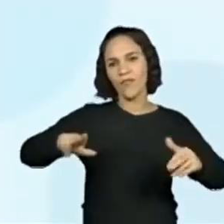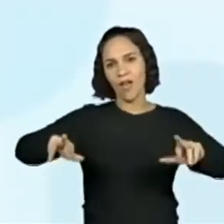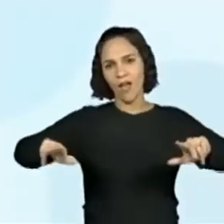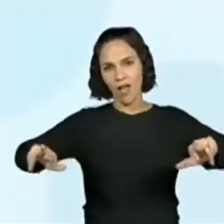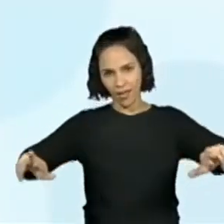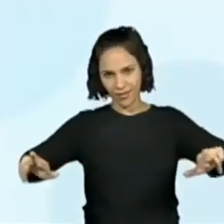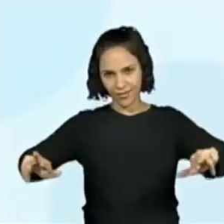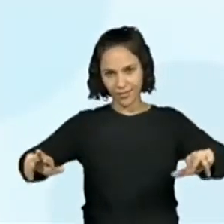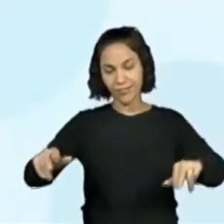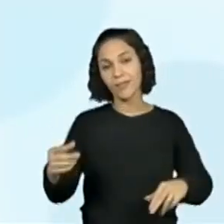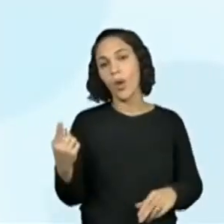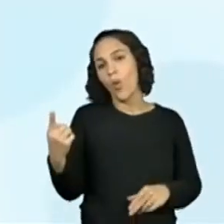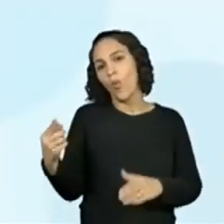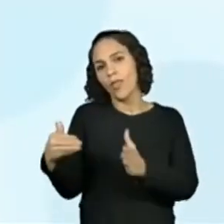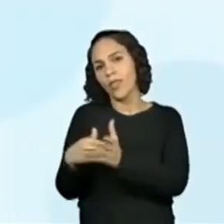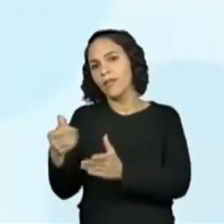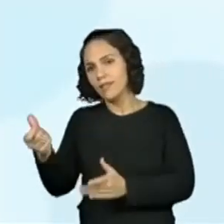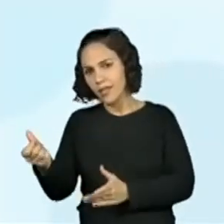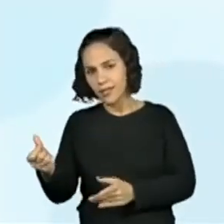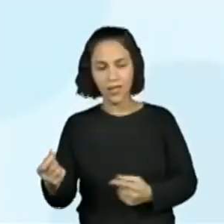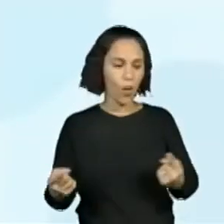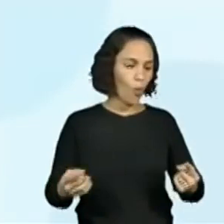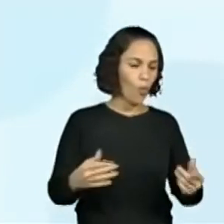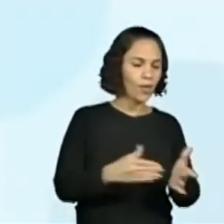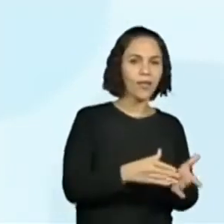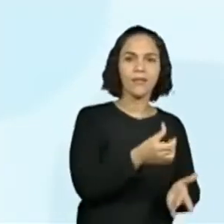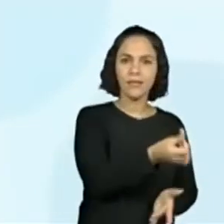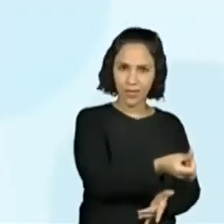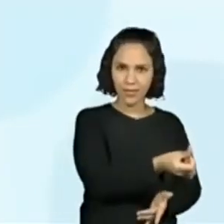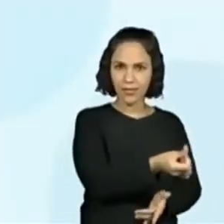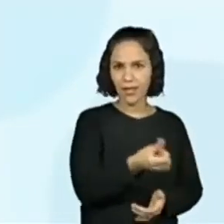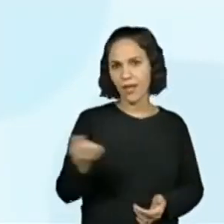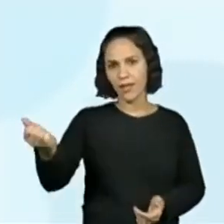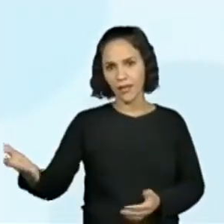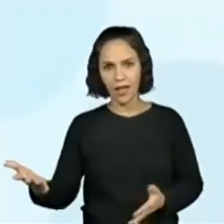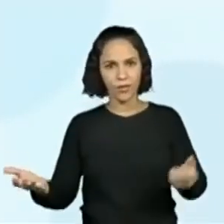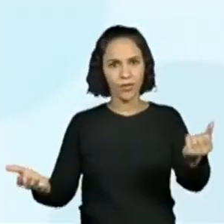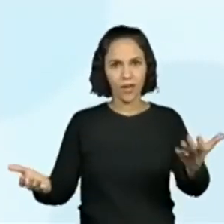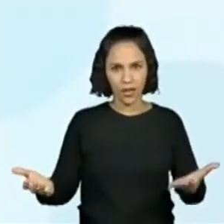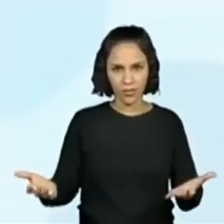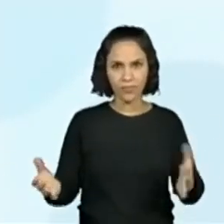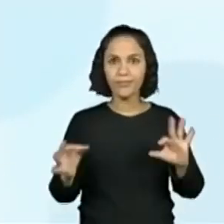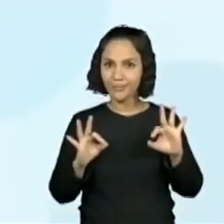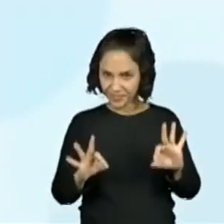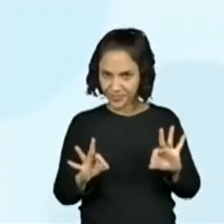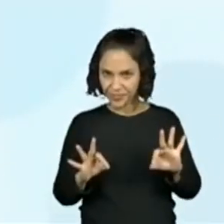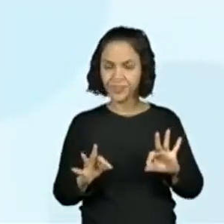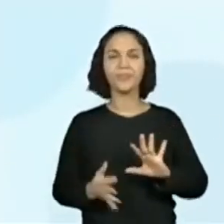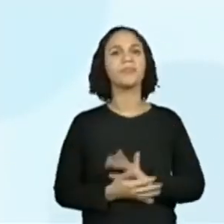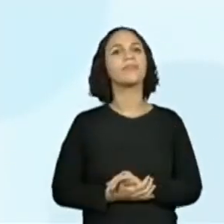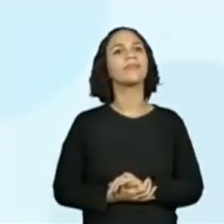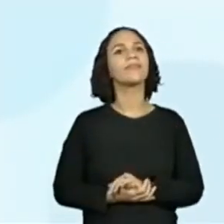36 possibilidades de combinações diferentes. Ok? Então, vamos lá.